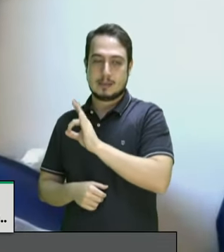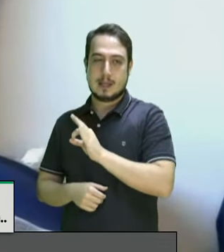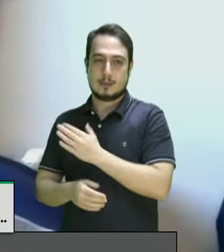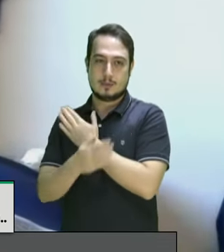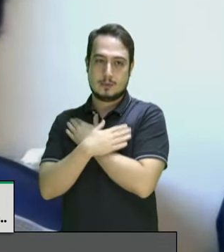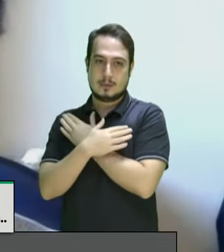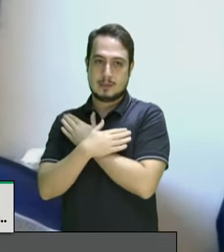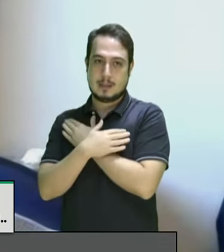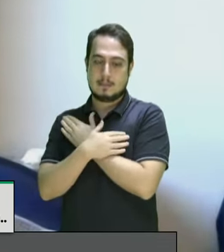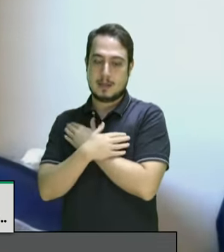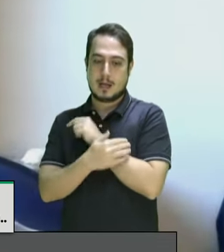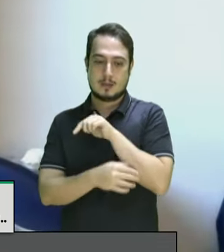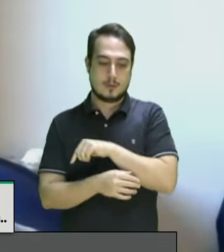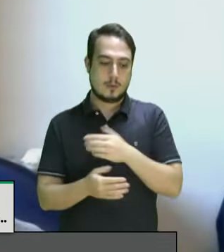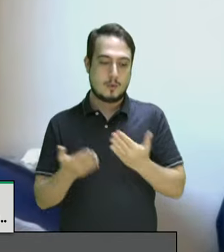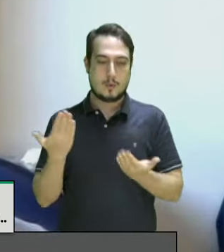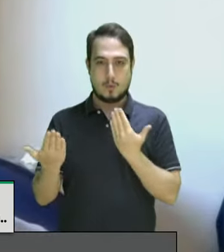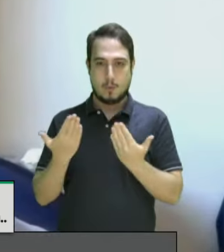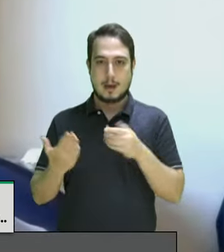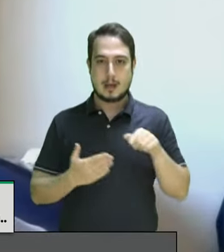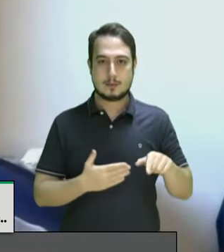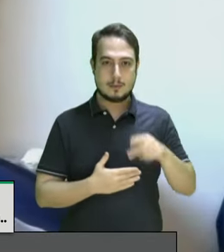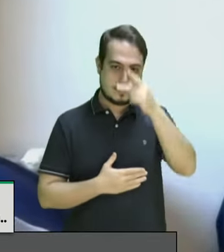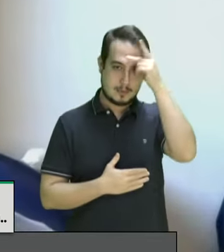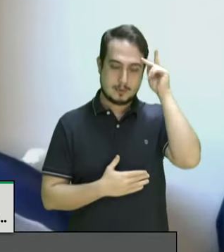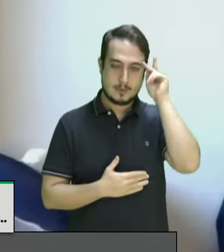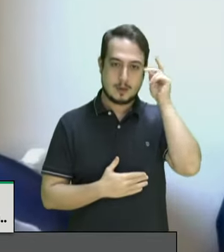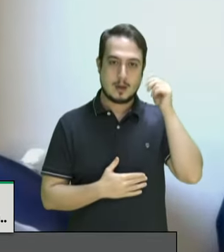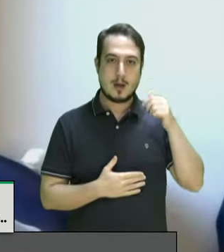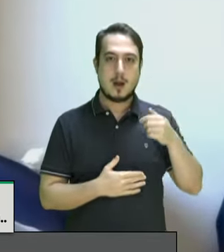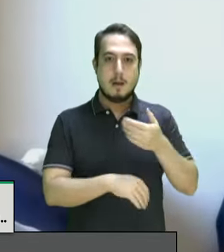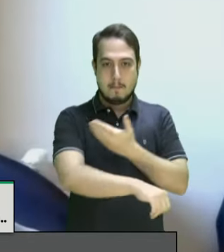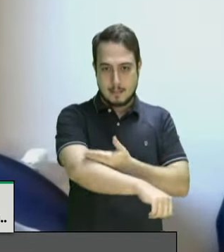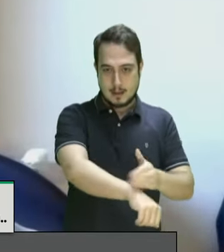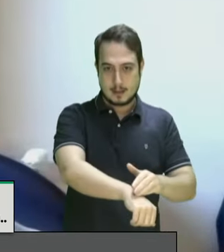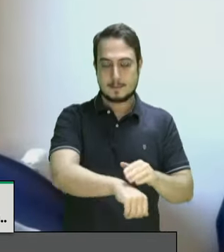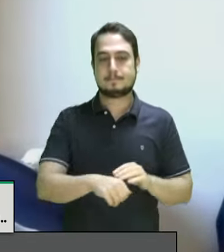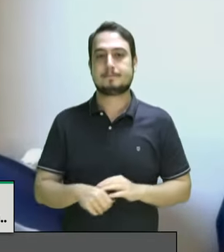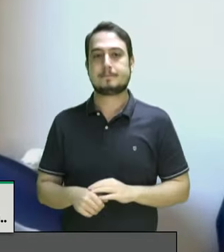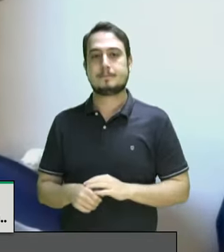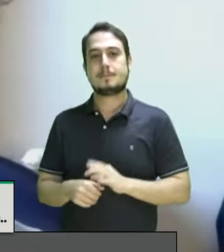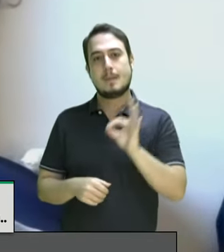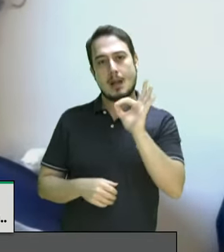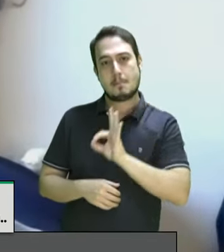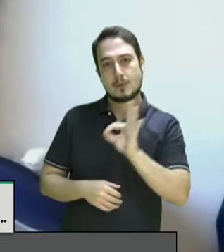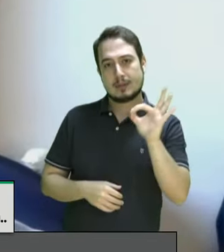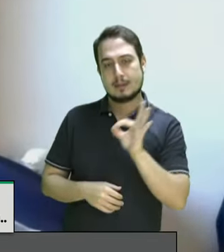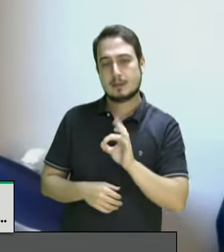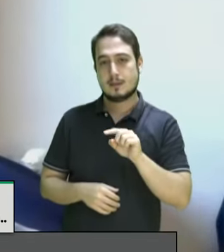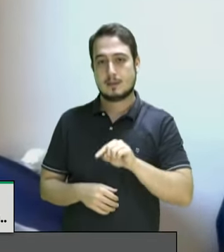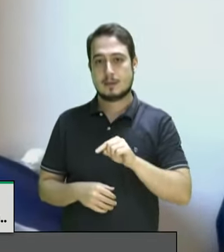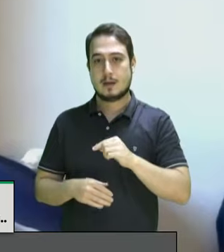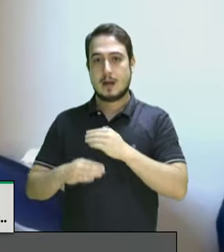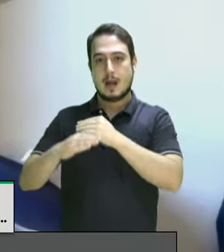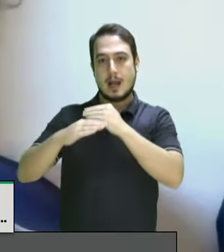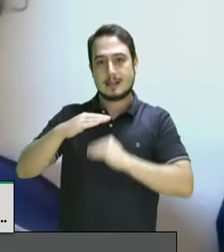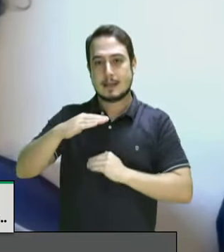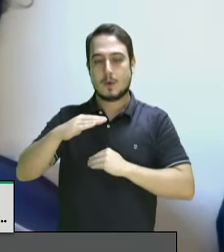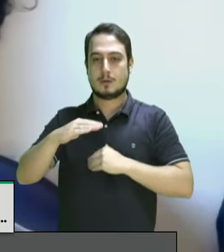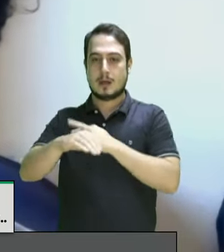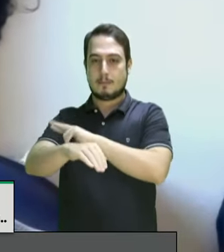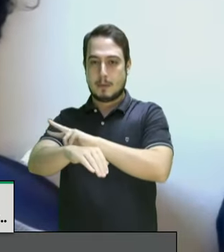mesmo em searas onde por exemplo a gente teve melhora dos índices como a taxa de homicídios a desigualdade racial